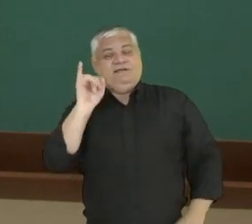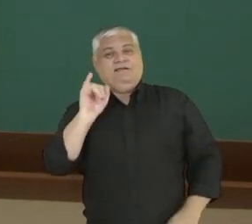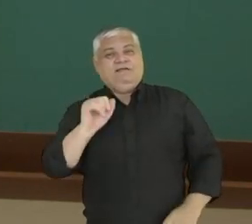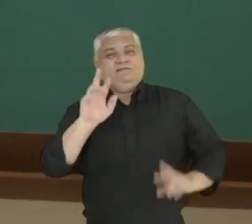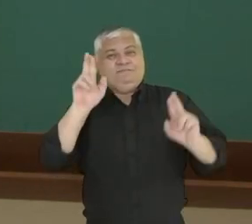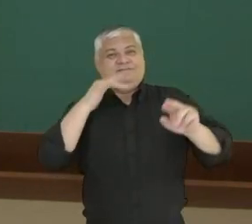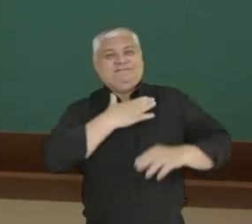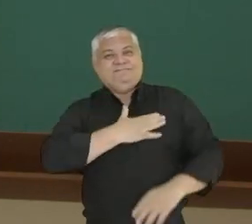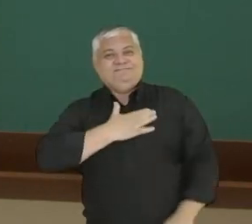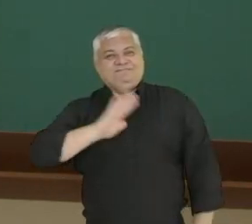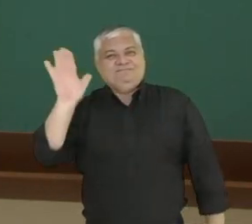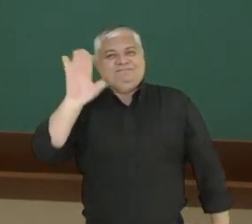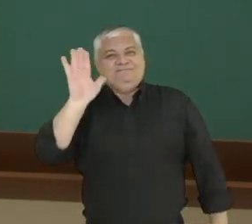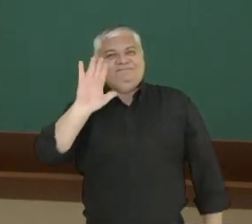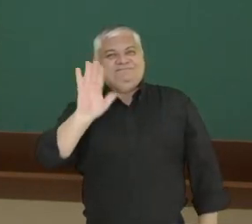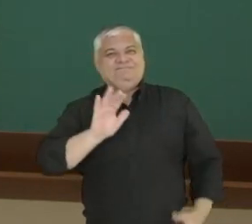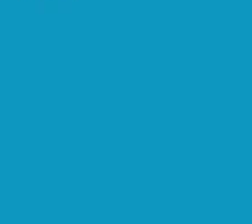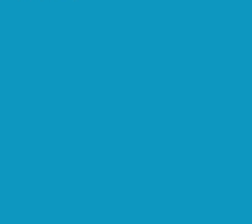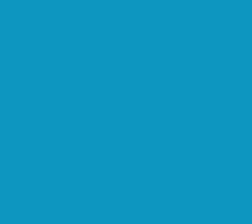tenham gostado. Até breve.